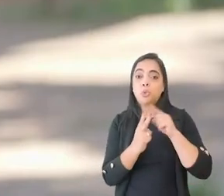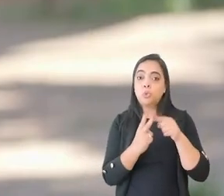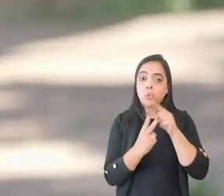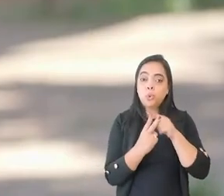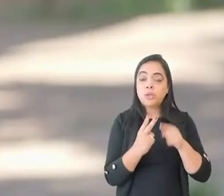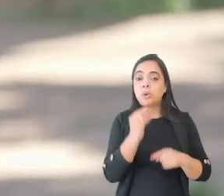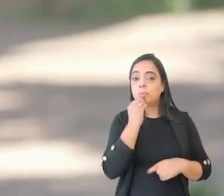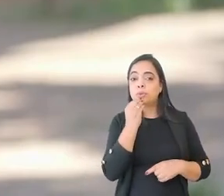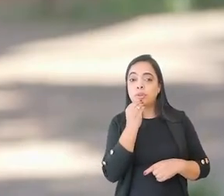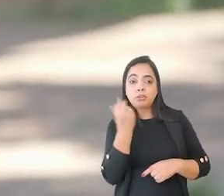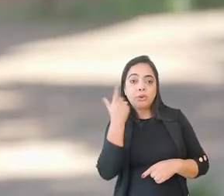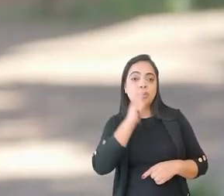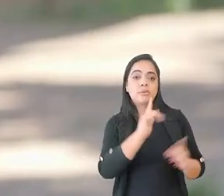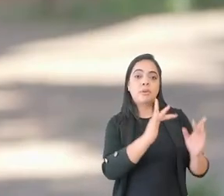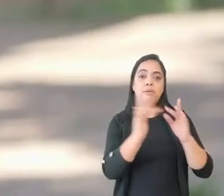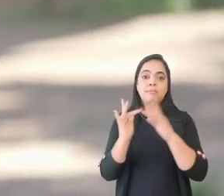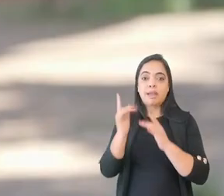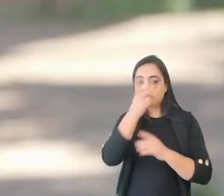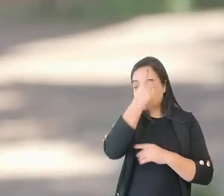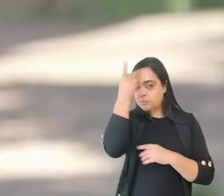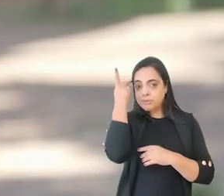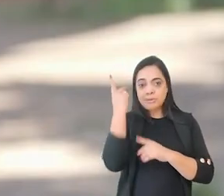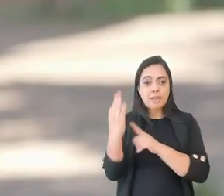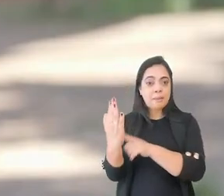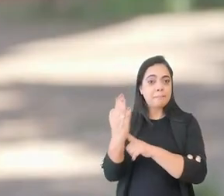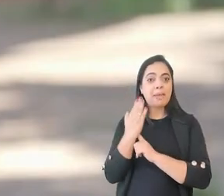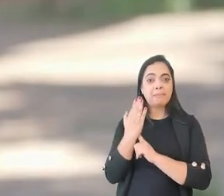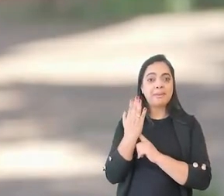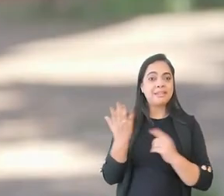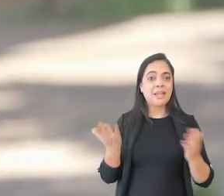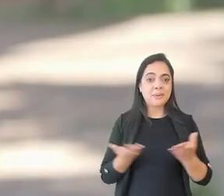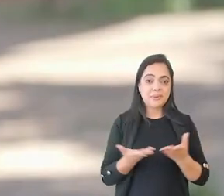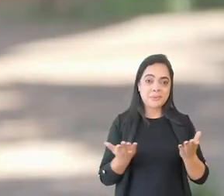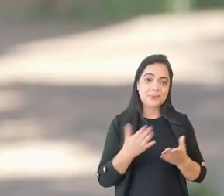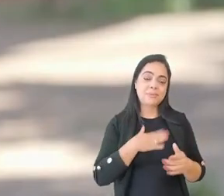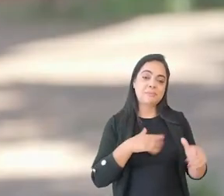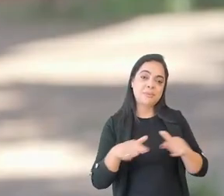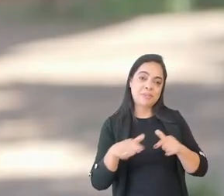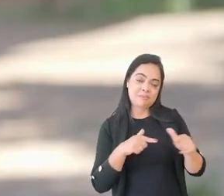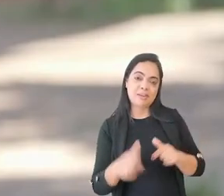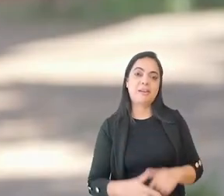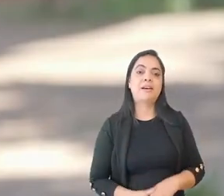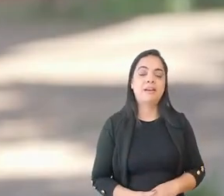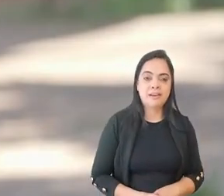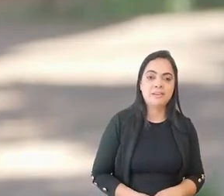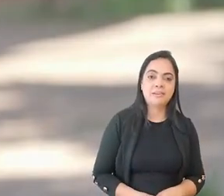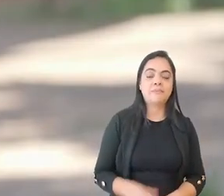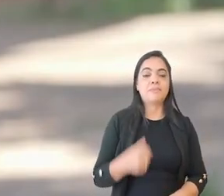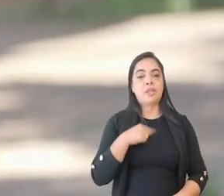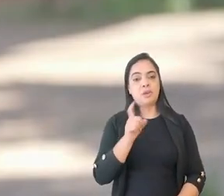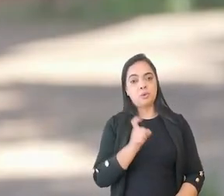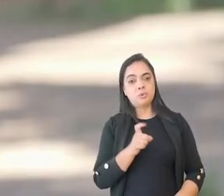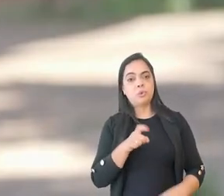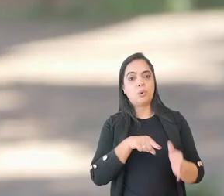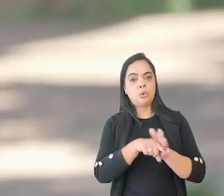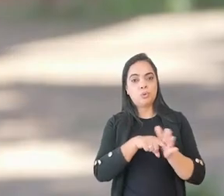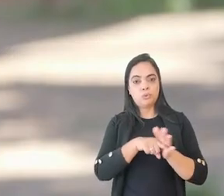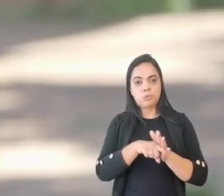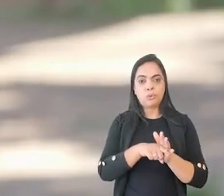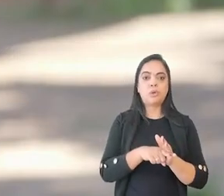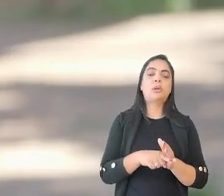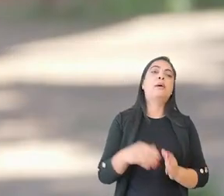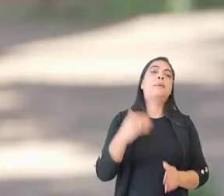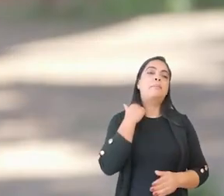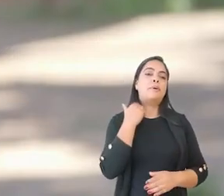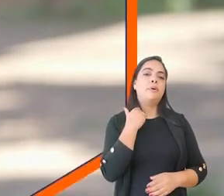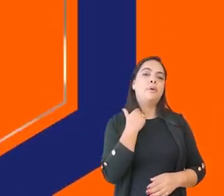com as pessoas que me apresentaram para onde eu estou hoje trabalhando. Eu sou consultora do Banco Interamericano